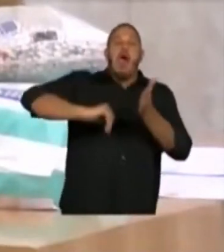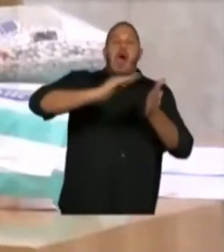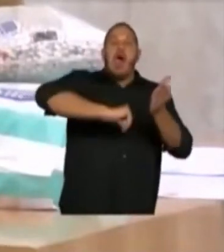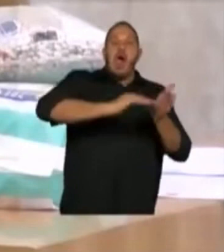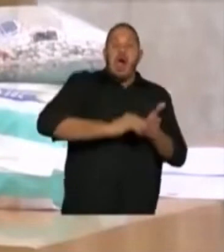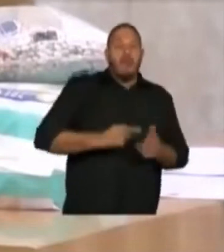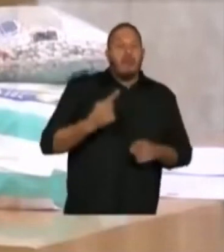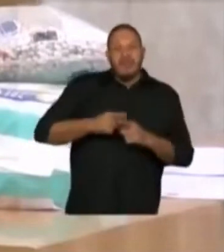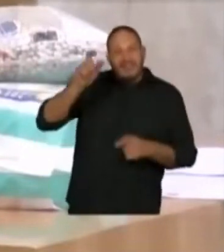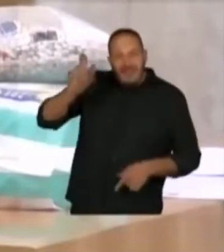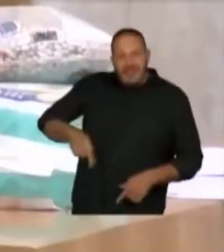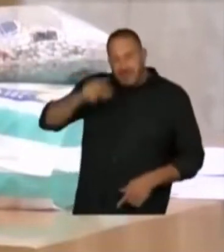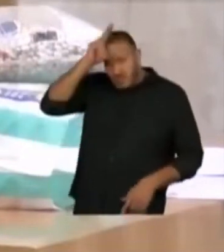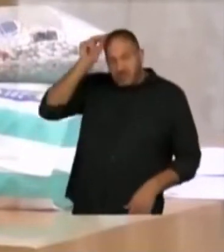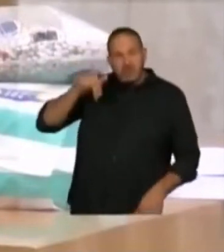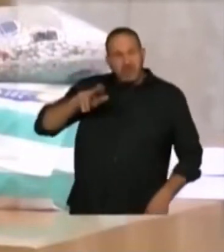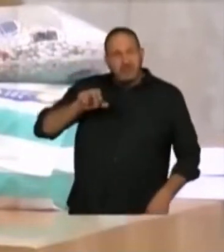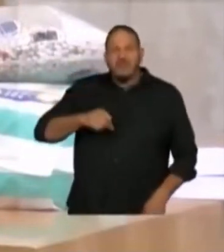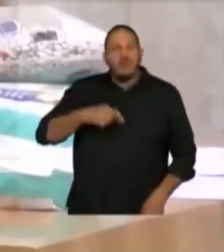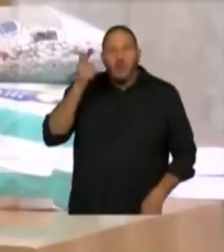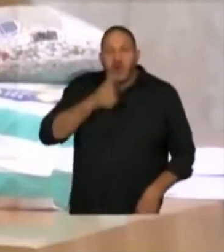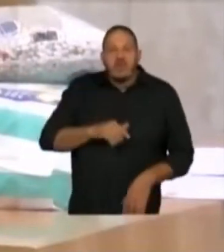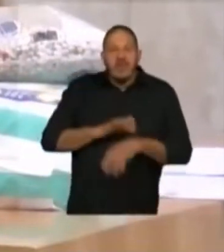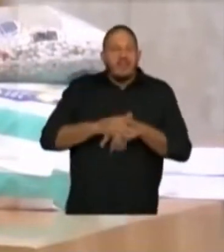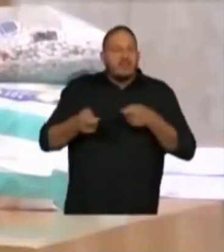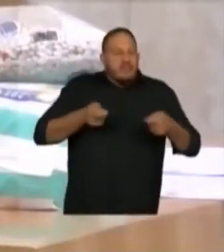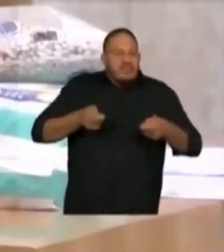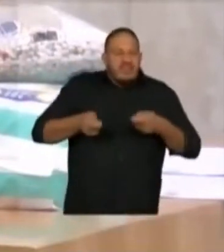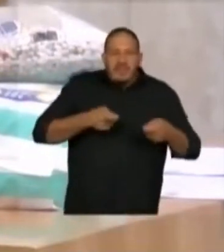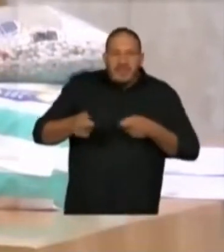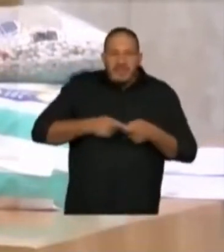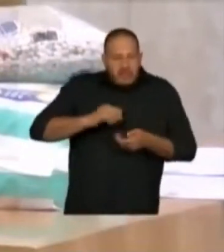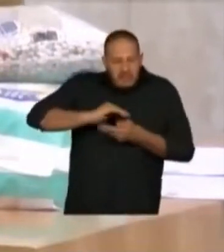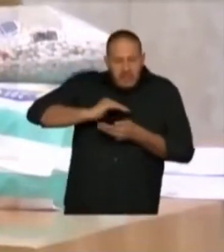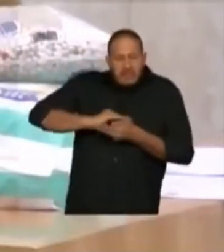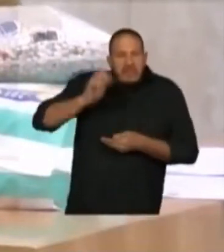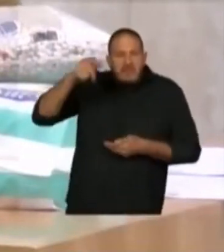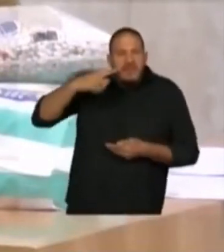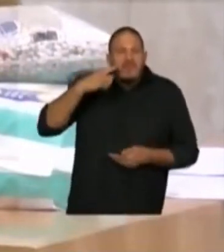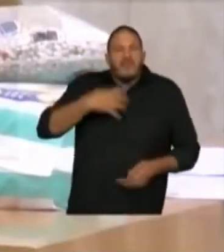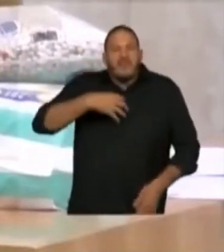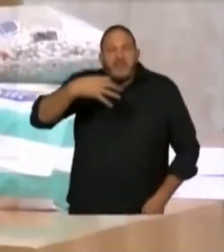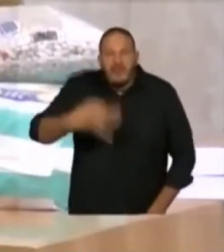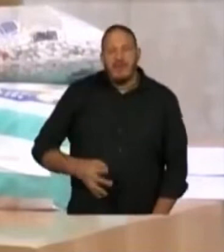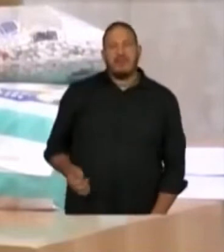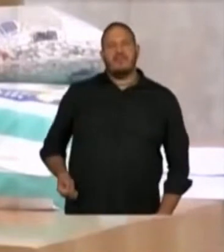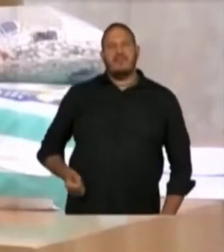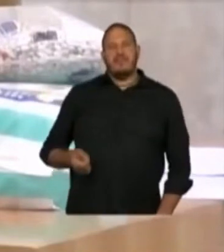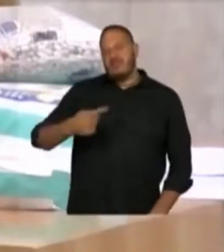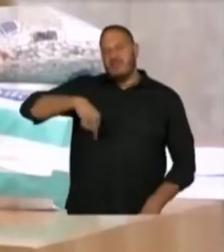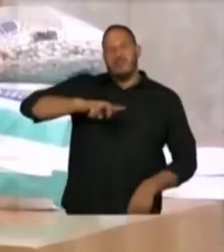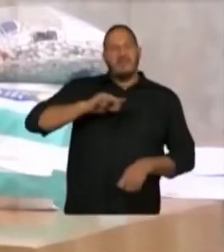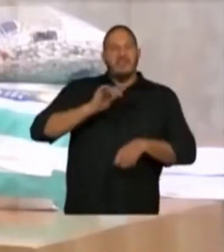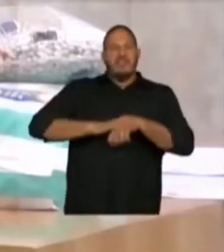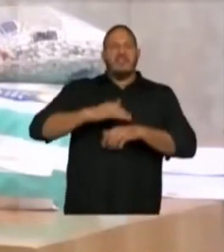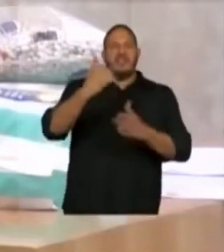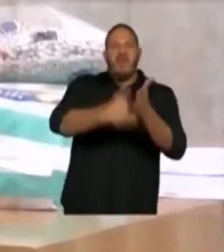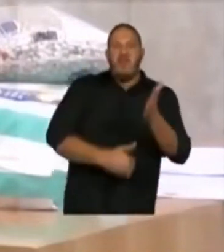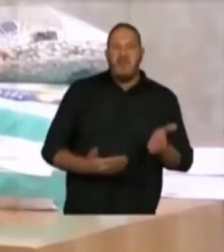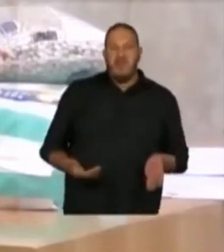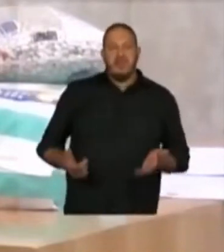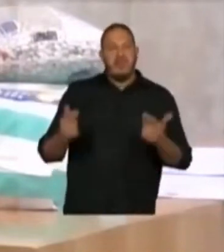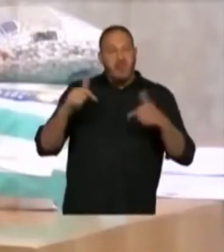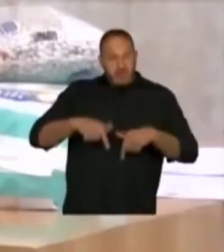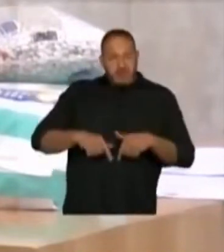porque o prefeito não consegue fazer uma gestão previdenciária competente. É isso que a gente vai estar fazendo. Eu quis